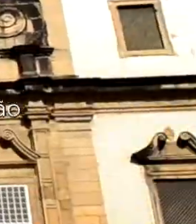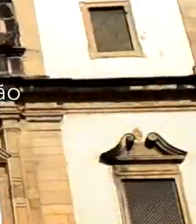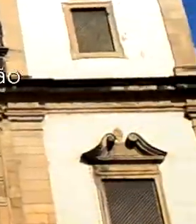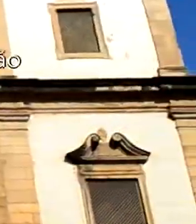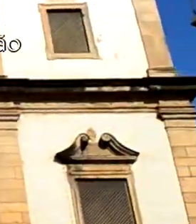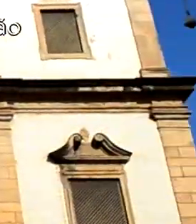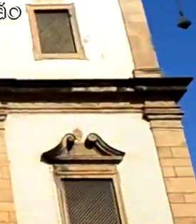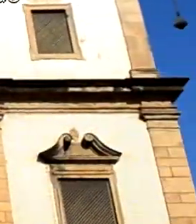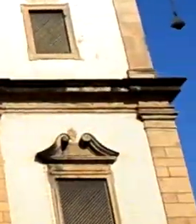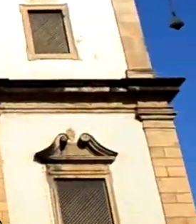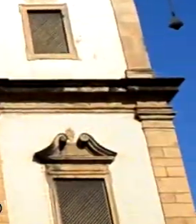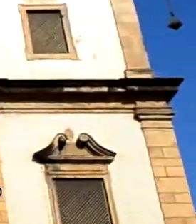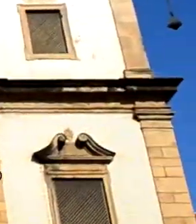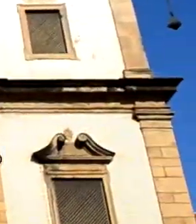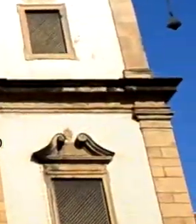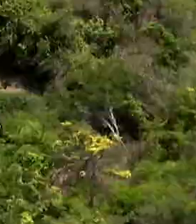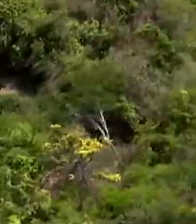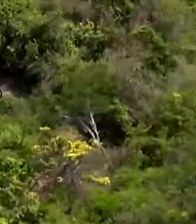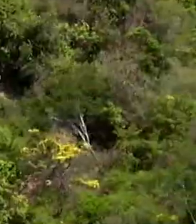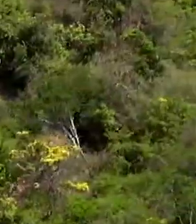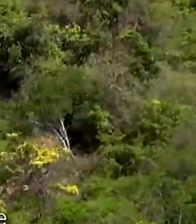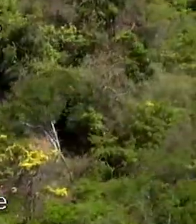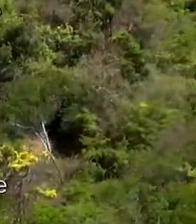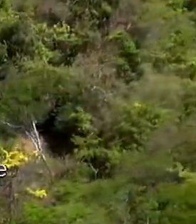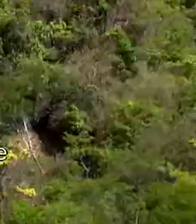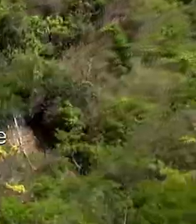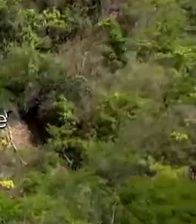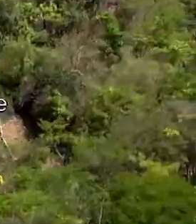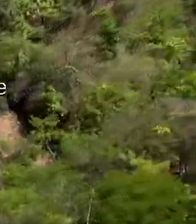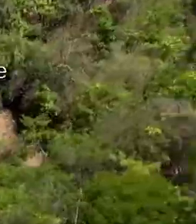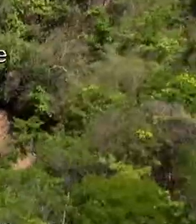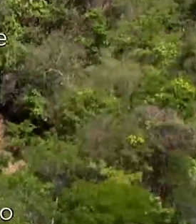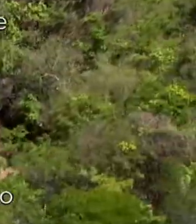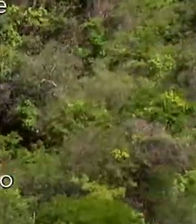E a gente fica por aqui.